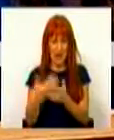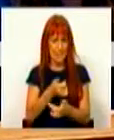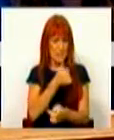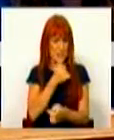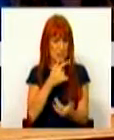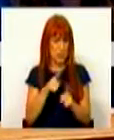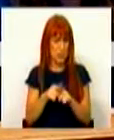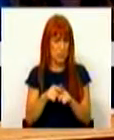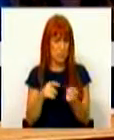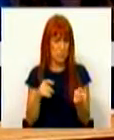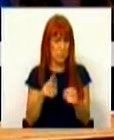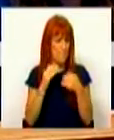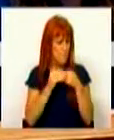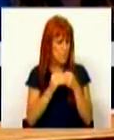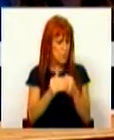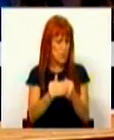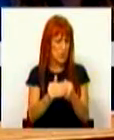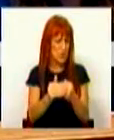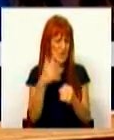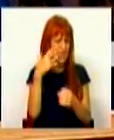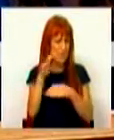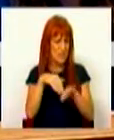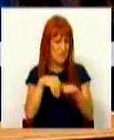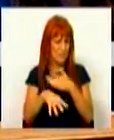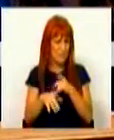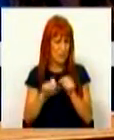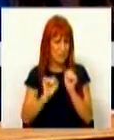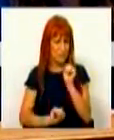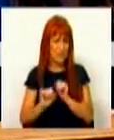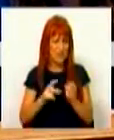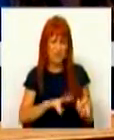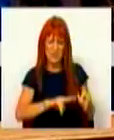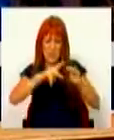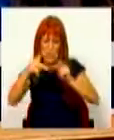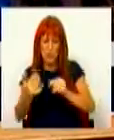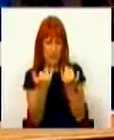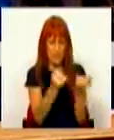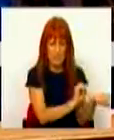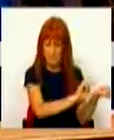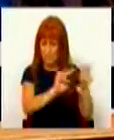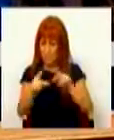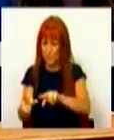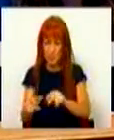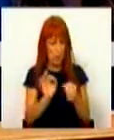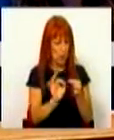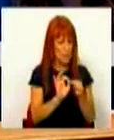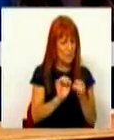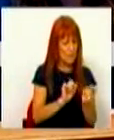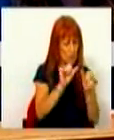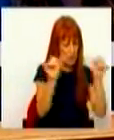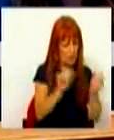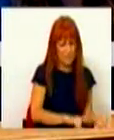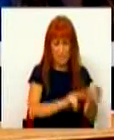processuais, simplificação e de transação de informação entre componentes do sistema,